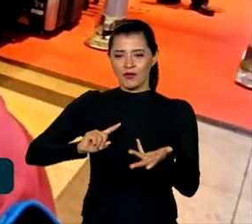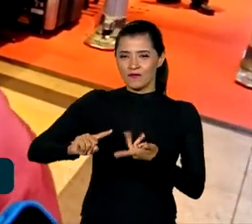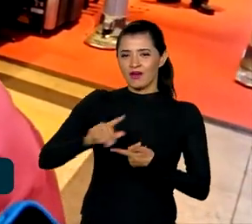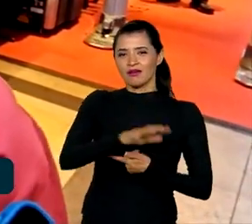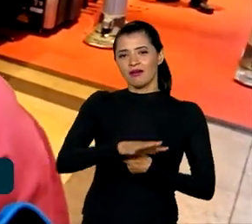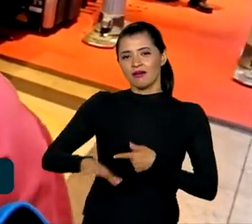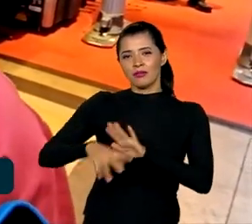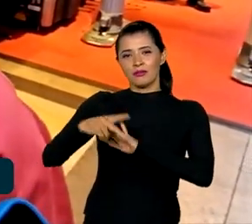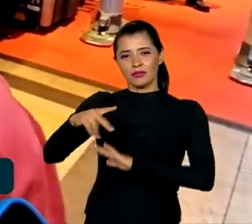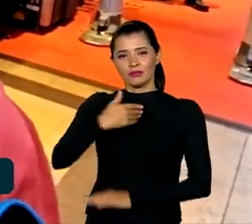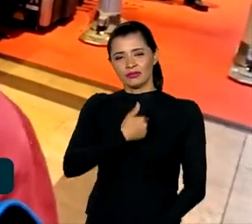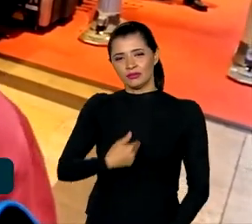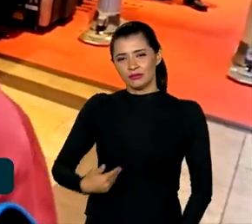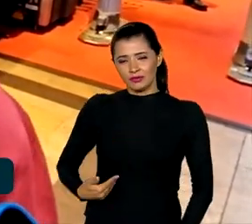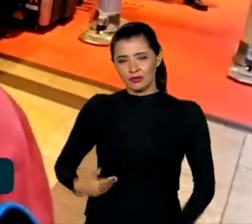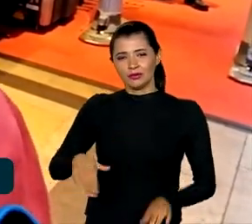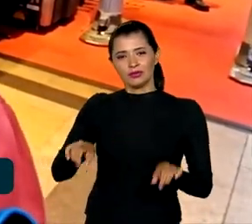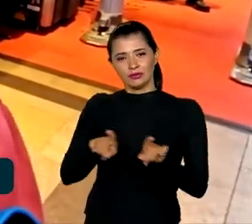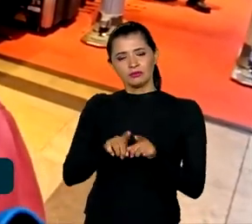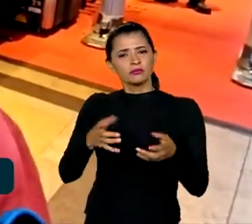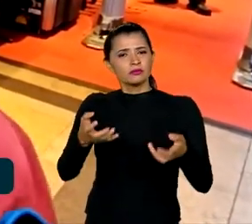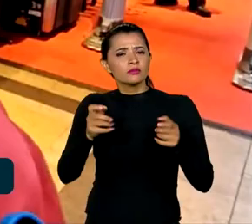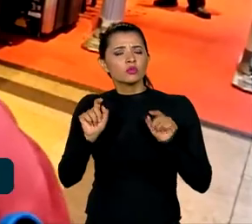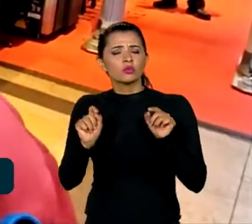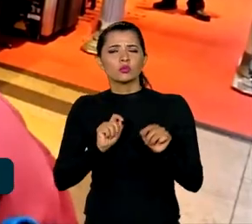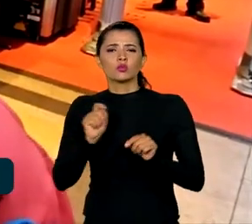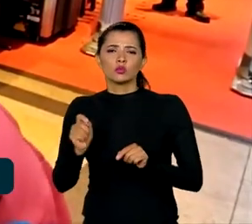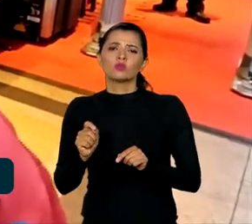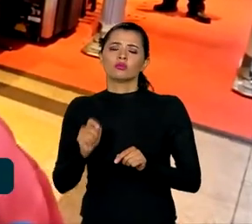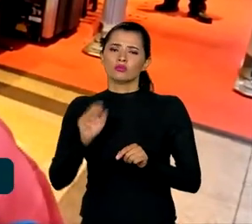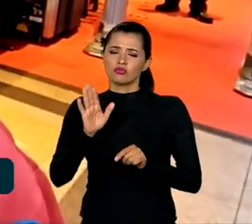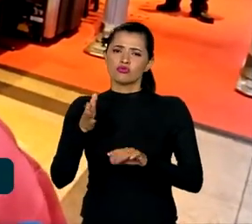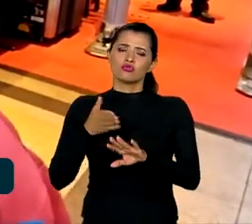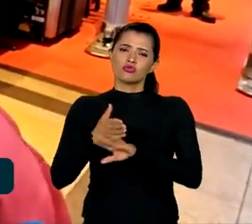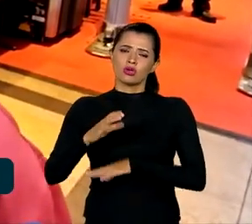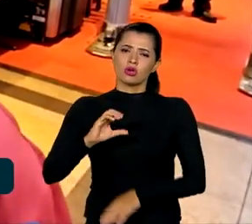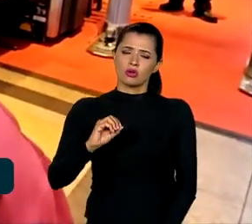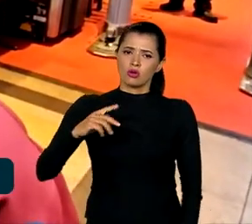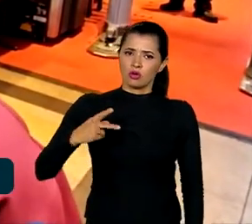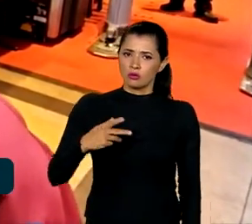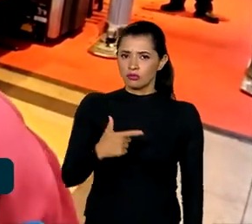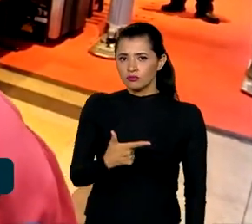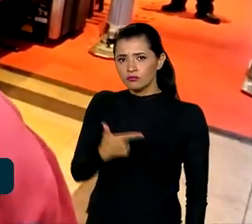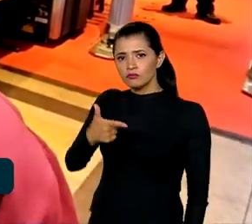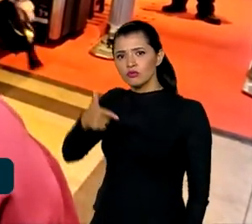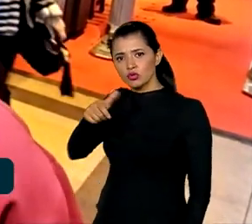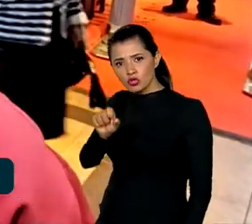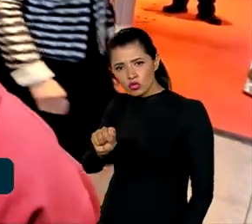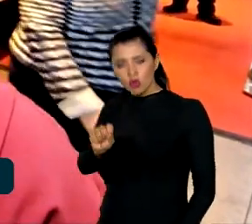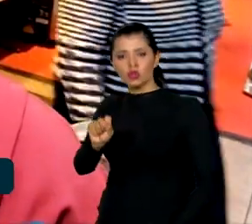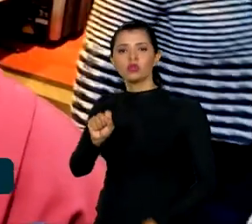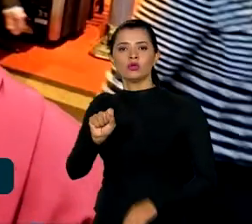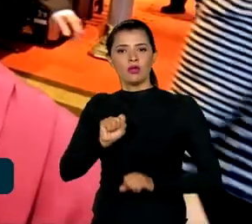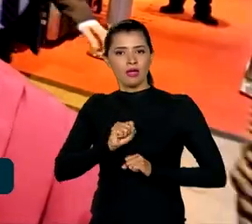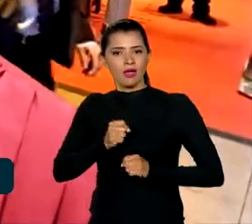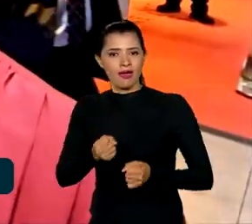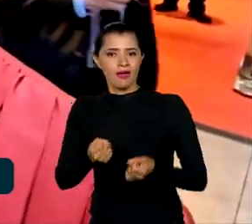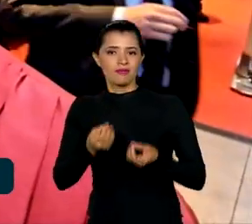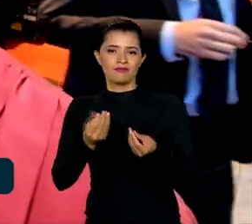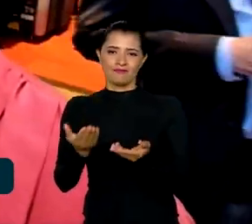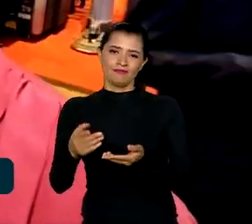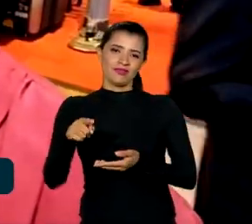setores do governo e queremos chegar já na COP28 dando a nossa contribuição para